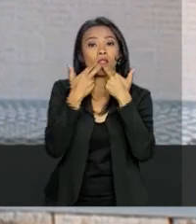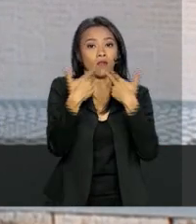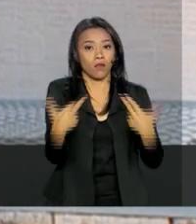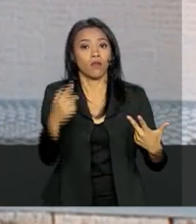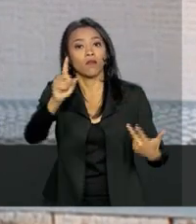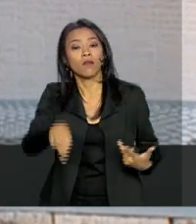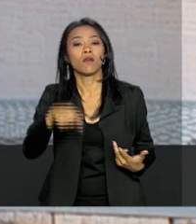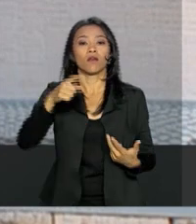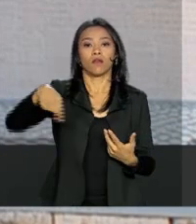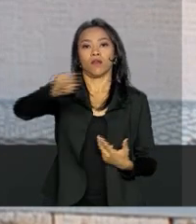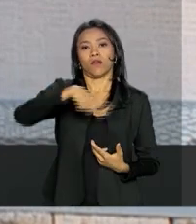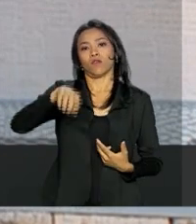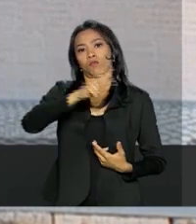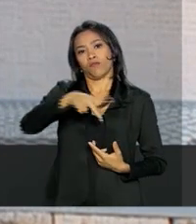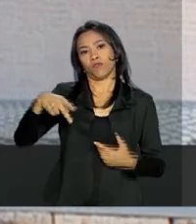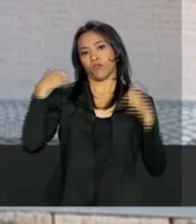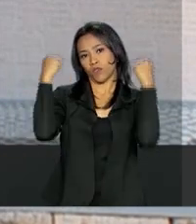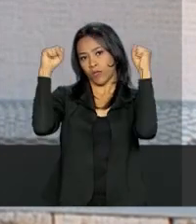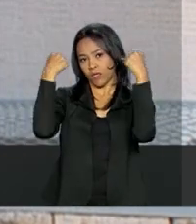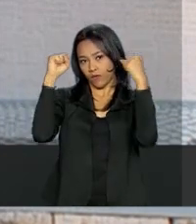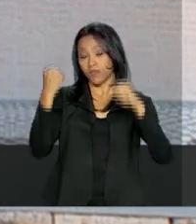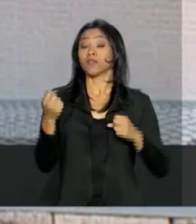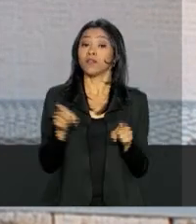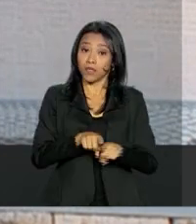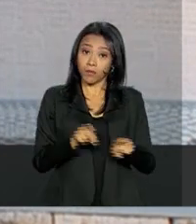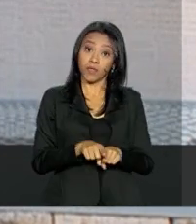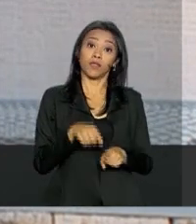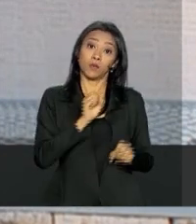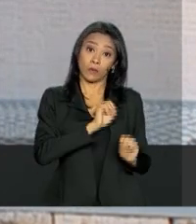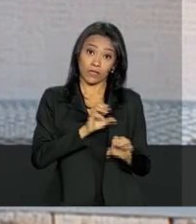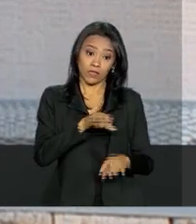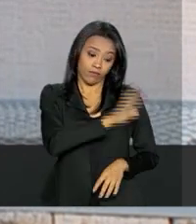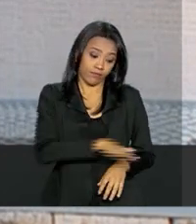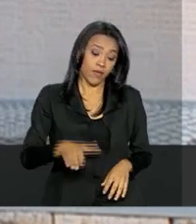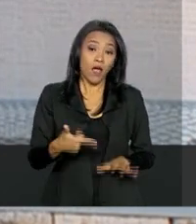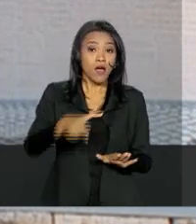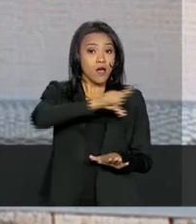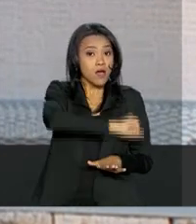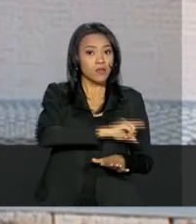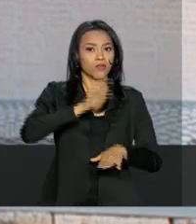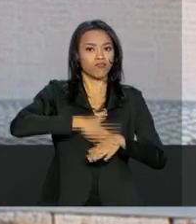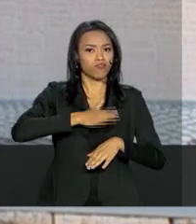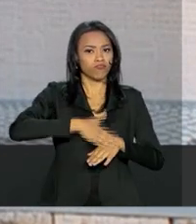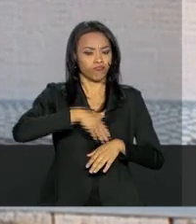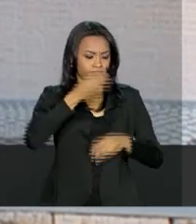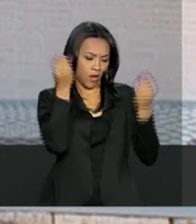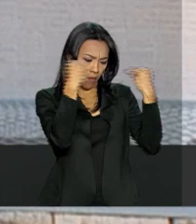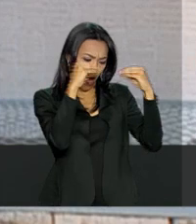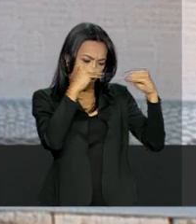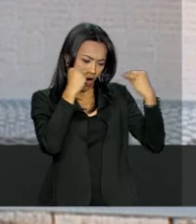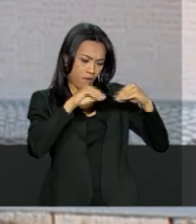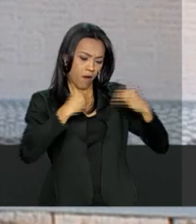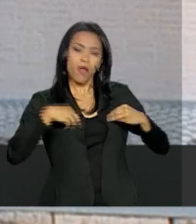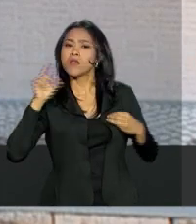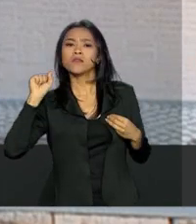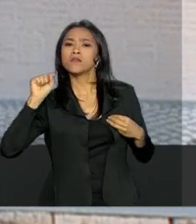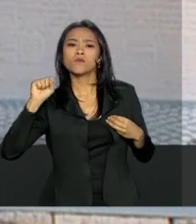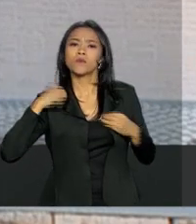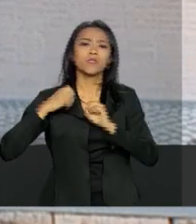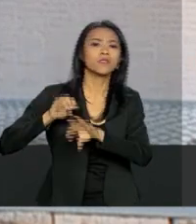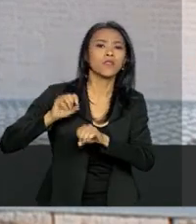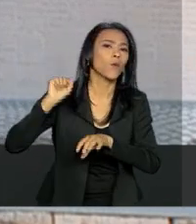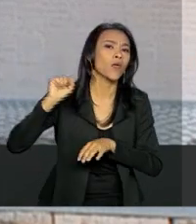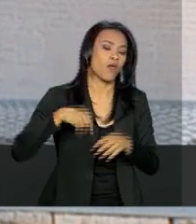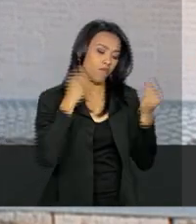com os professores de educação física e também de ensino infantil. Antes, eles construíam os seus próprios planos de aula, o que eles iam ensinar na sala de aula.